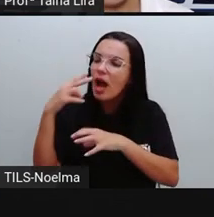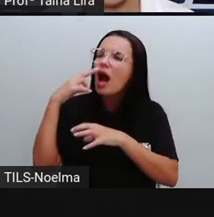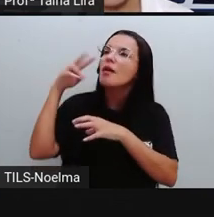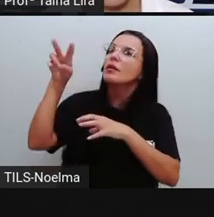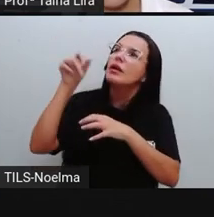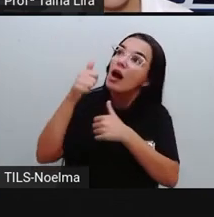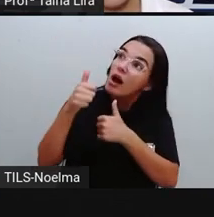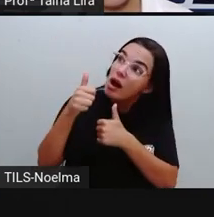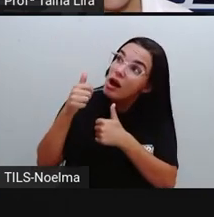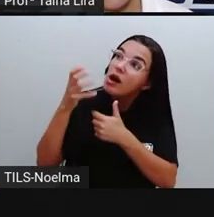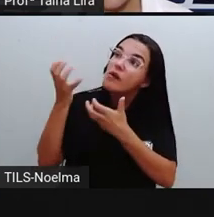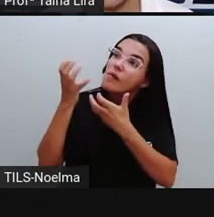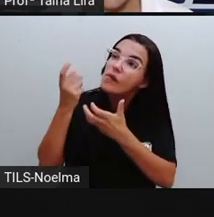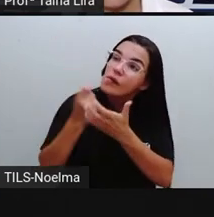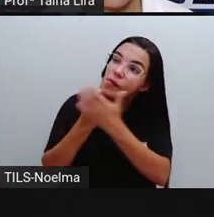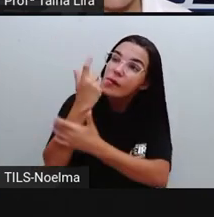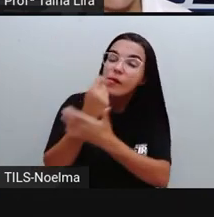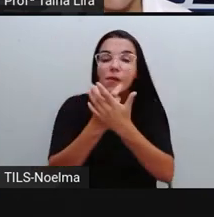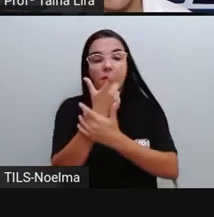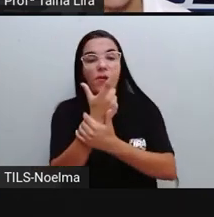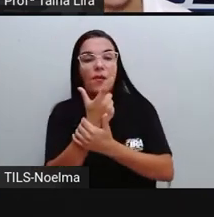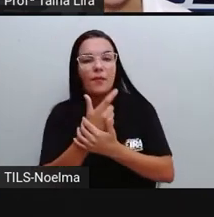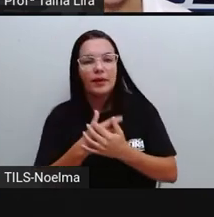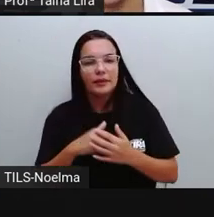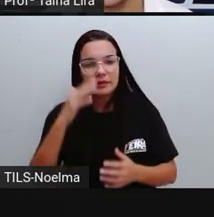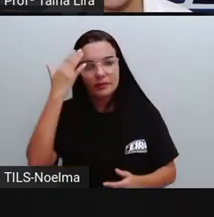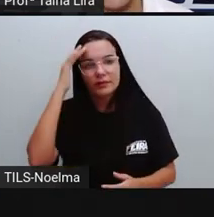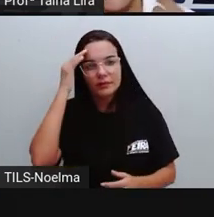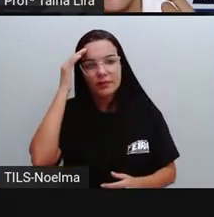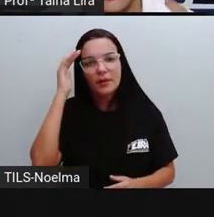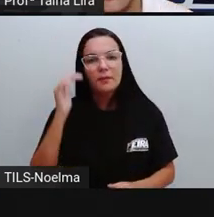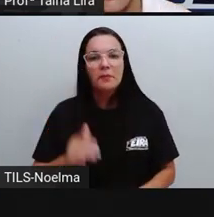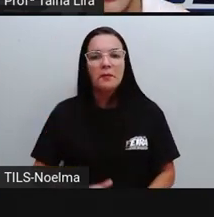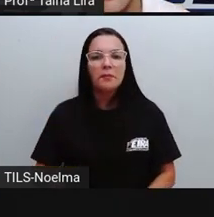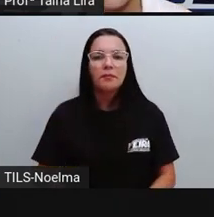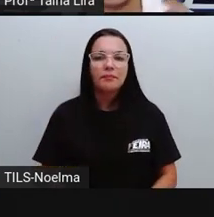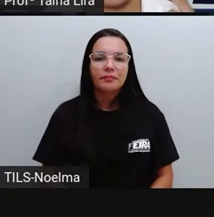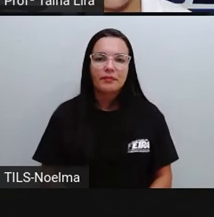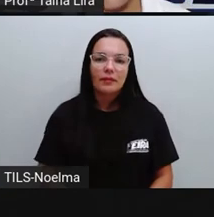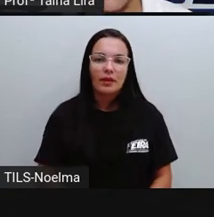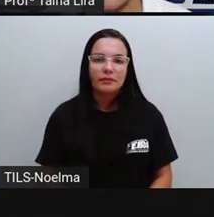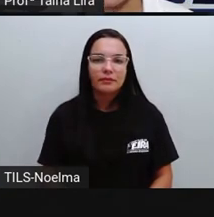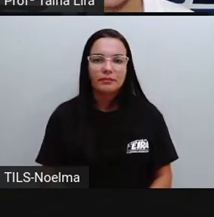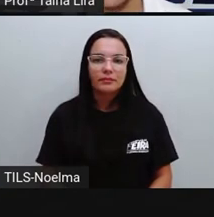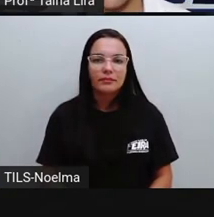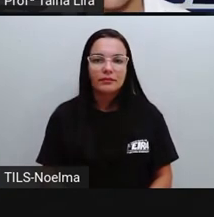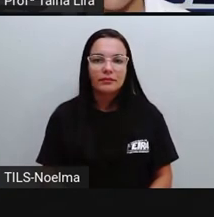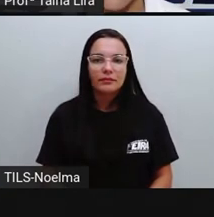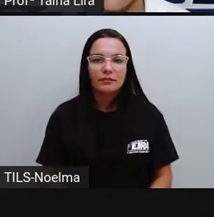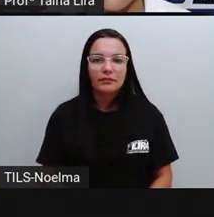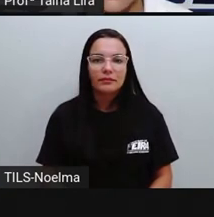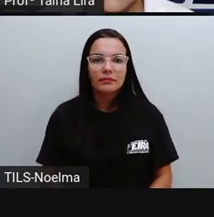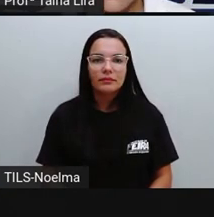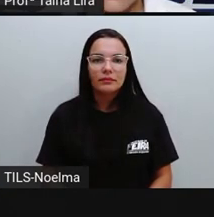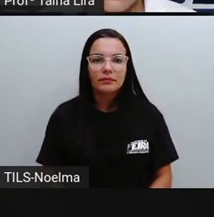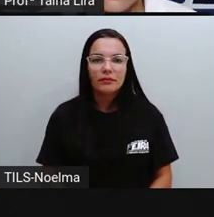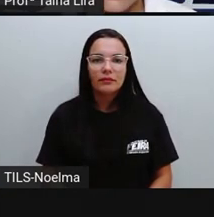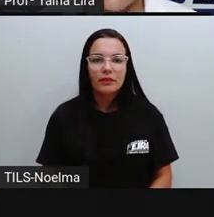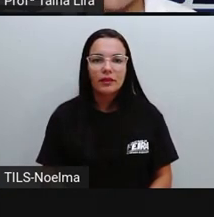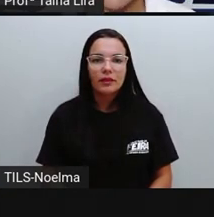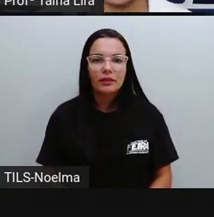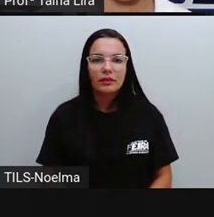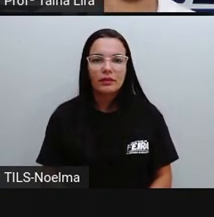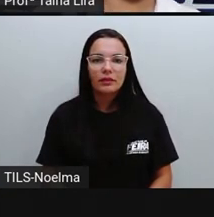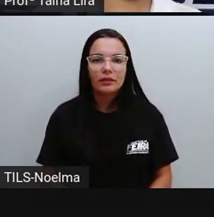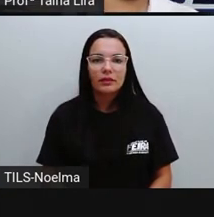alguma coisa. Nesse caso, ó, passa-se o ponto. Nesse caso, a comprar ali ou alugar o ponto, tá bom? E